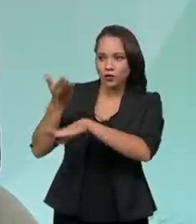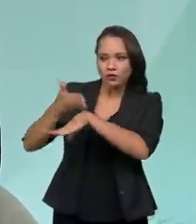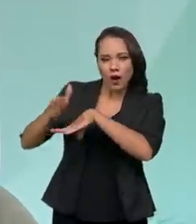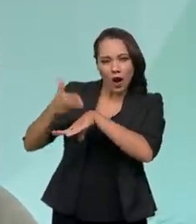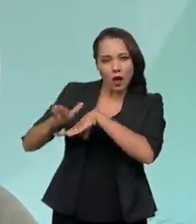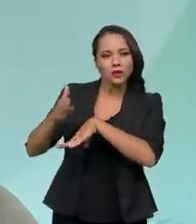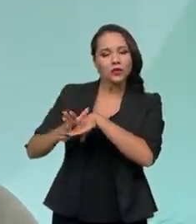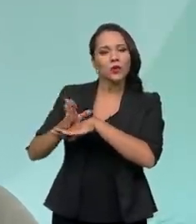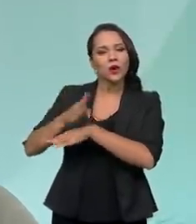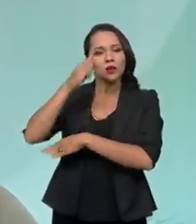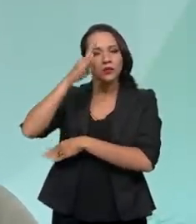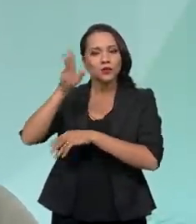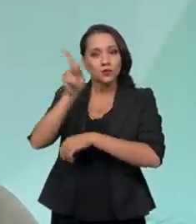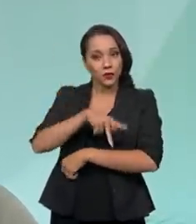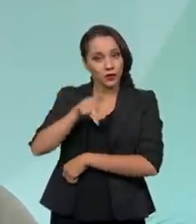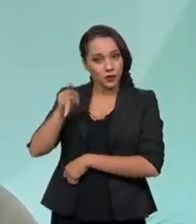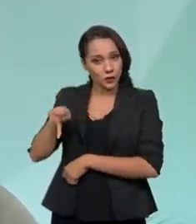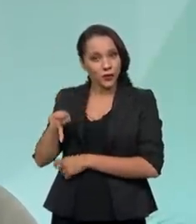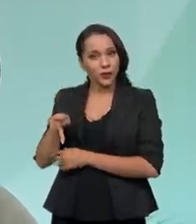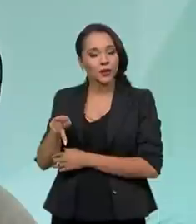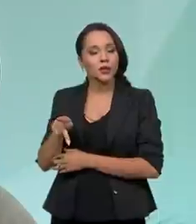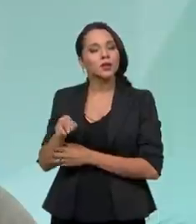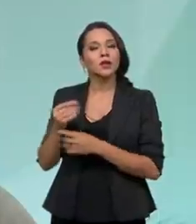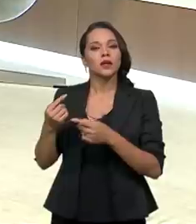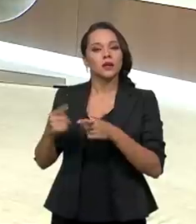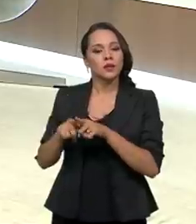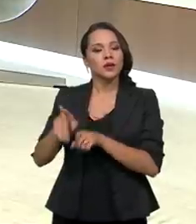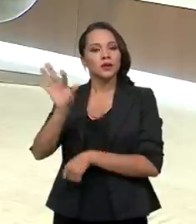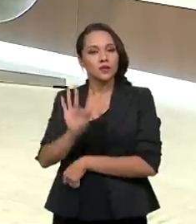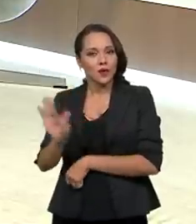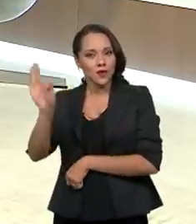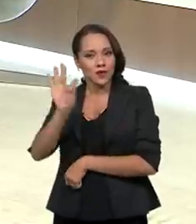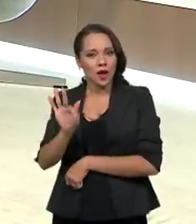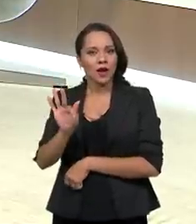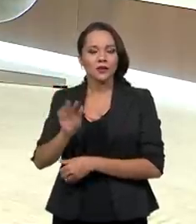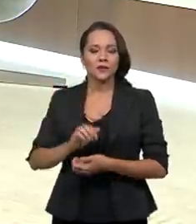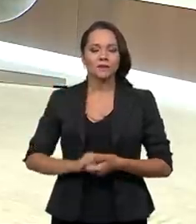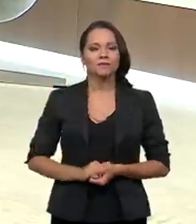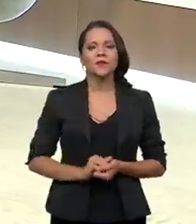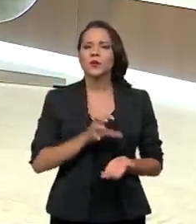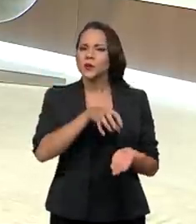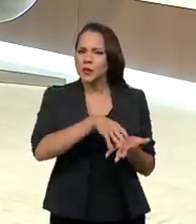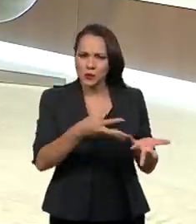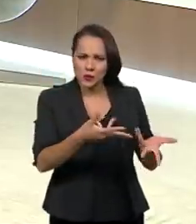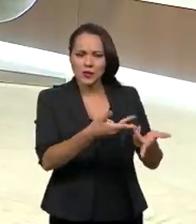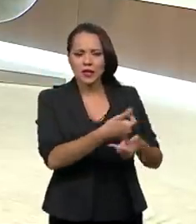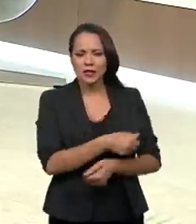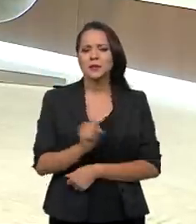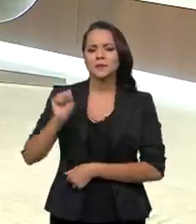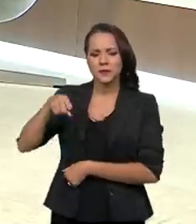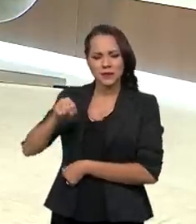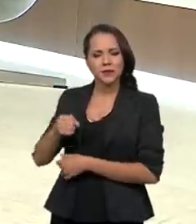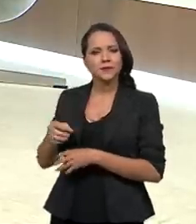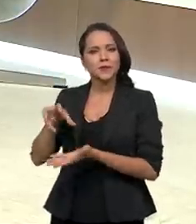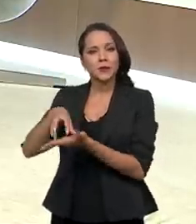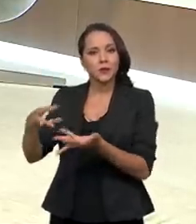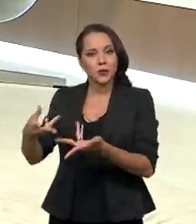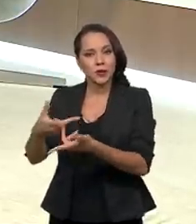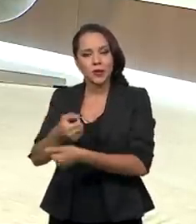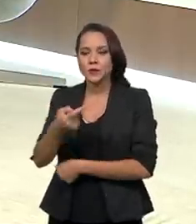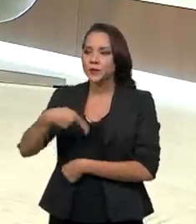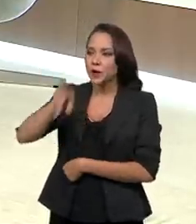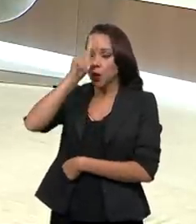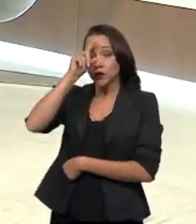da academia, dos professores, das faculdades. São centros de excelência. Centros de excelência. Então, eles ocorrem ao hospital